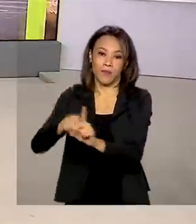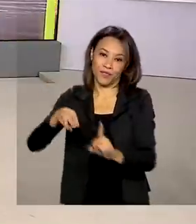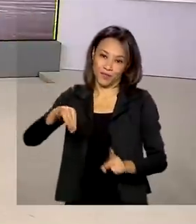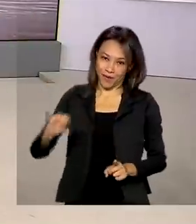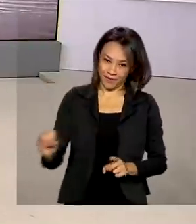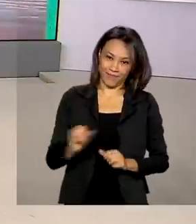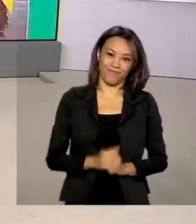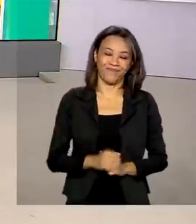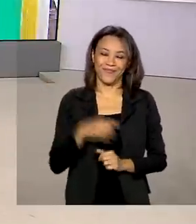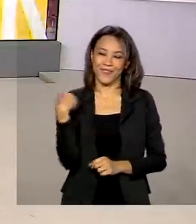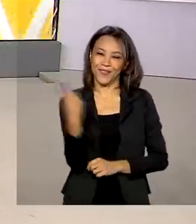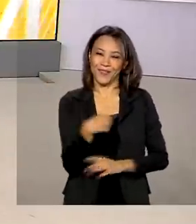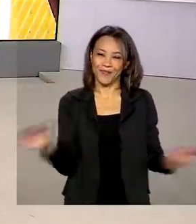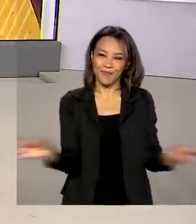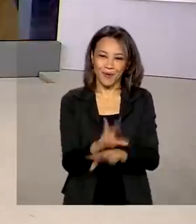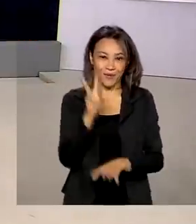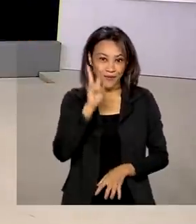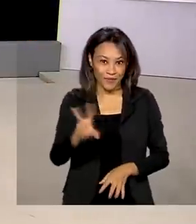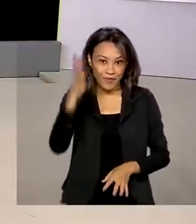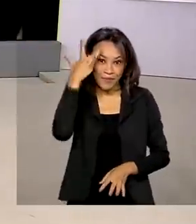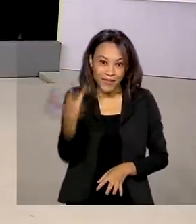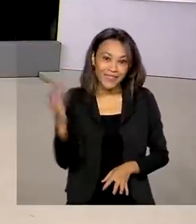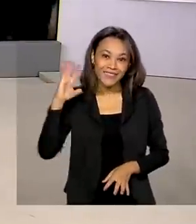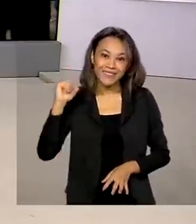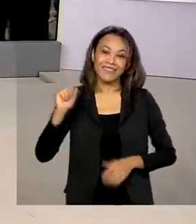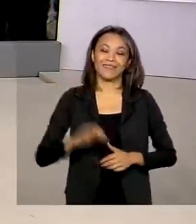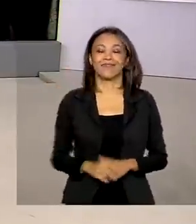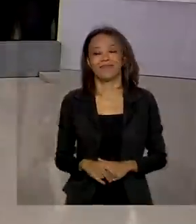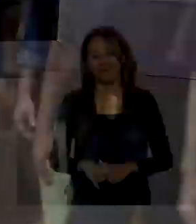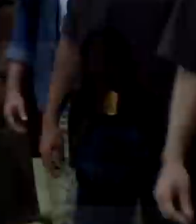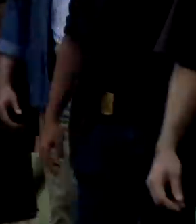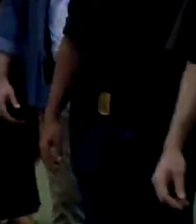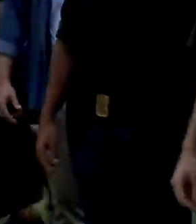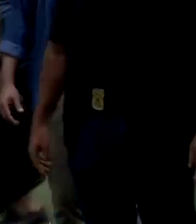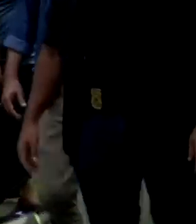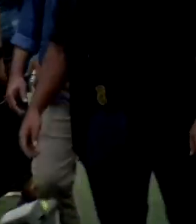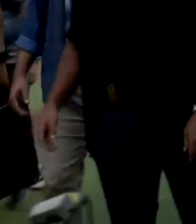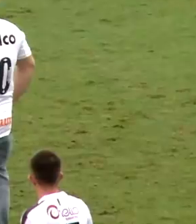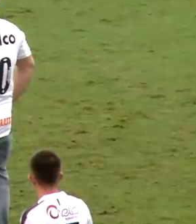O Brasil em Dia fica por aqui. Nos vemos amanhã. Tchau! Tchau!